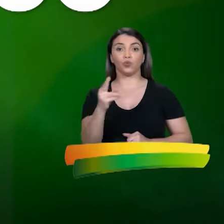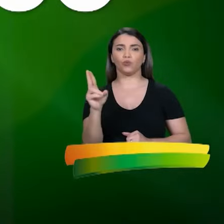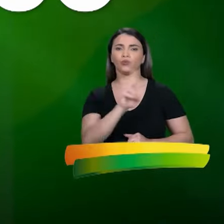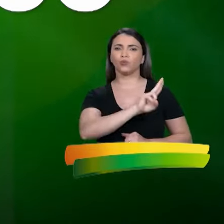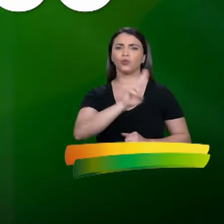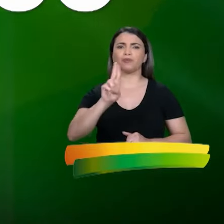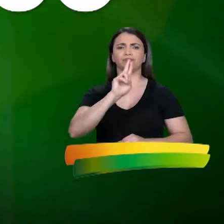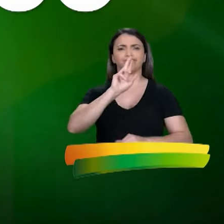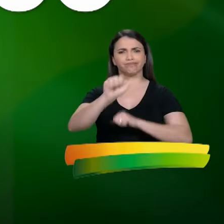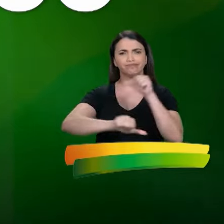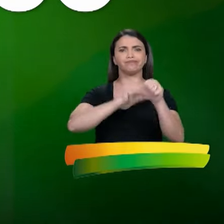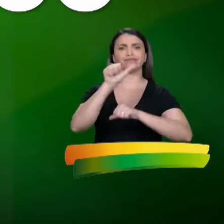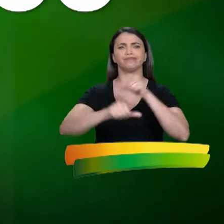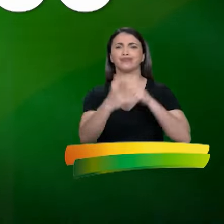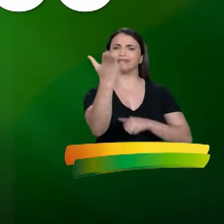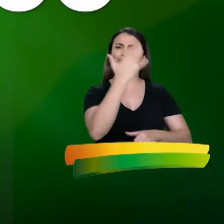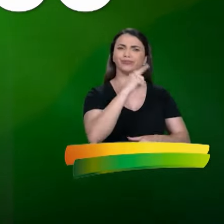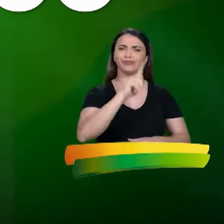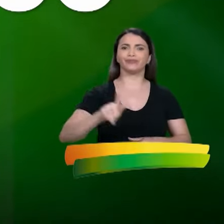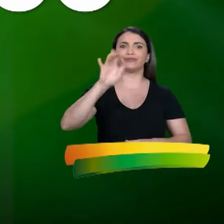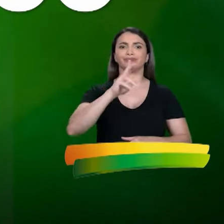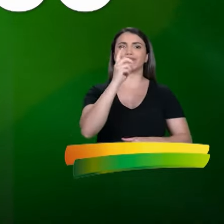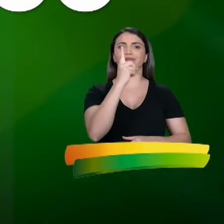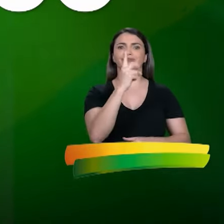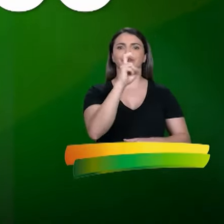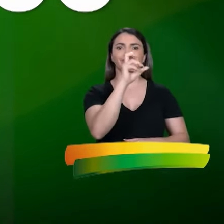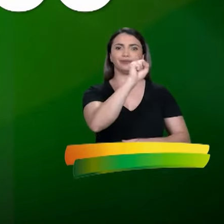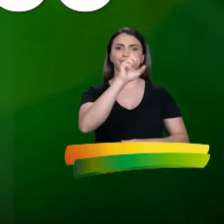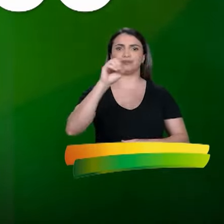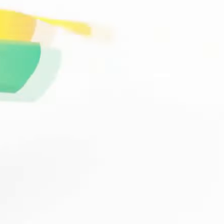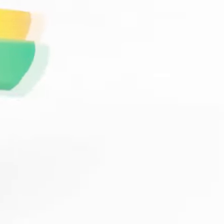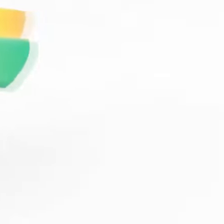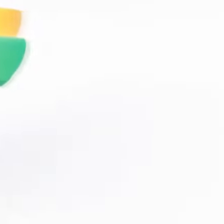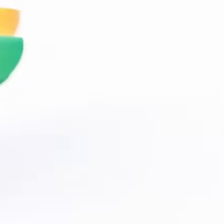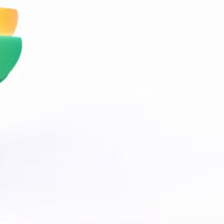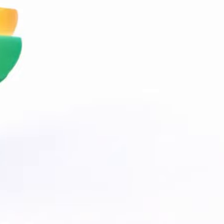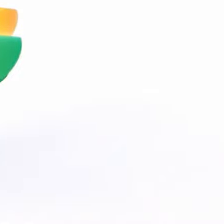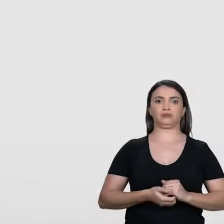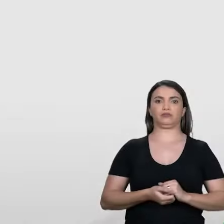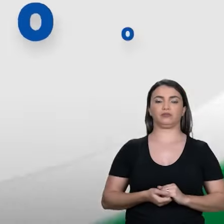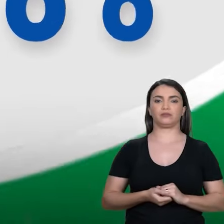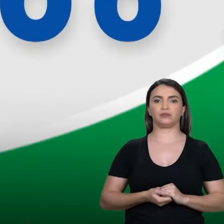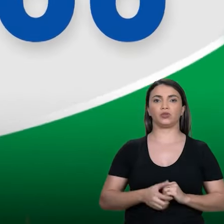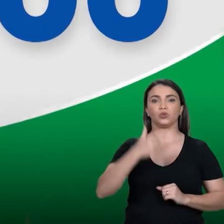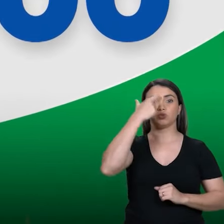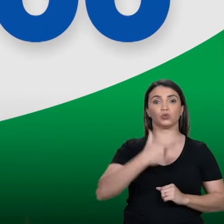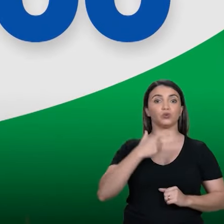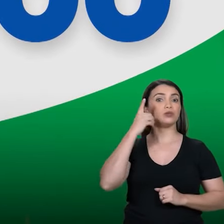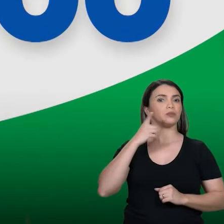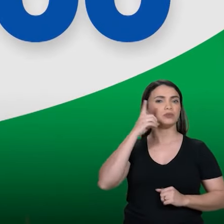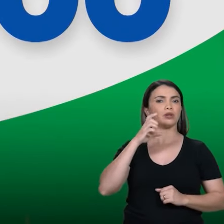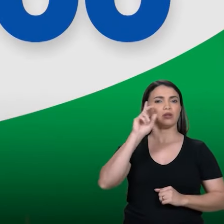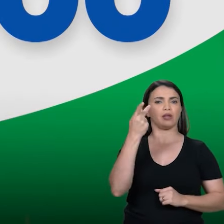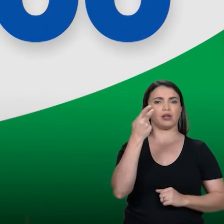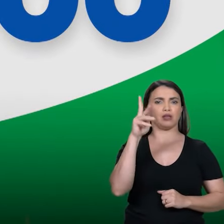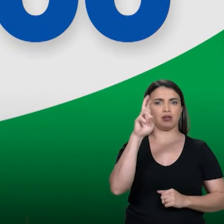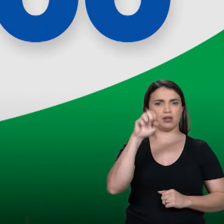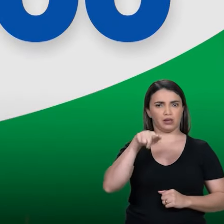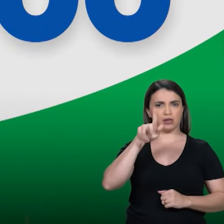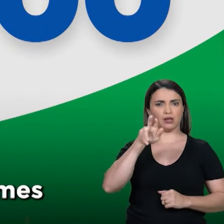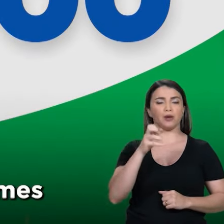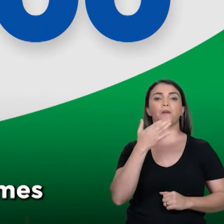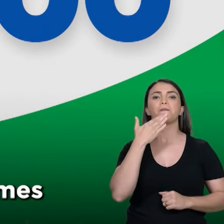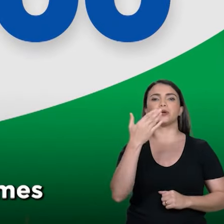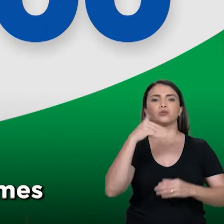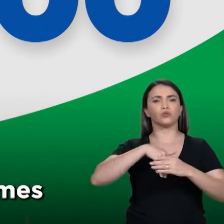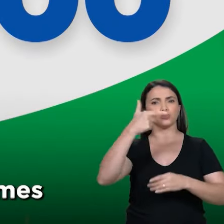nome para fazer a diferença. Arrocha Goiás com 15800. Sou o deputado Henrique César e mais uma vez eu peço